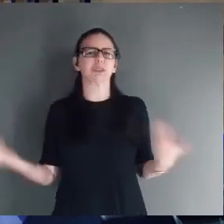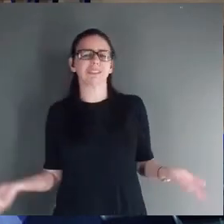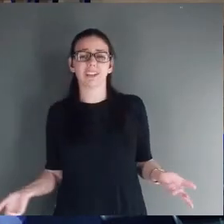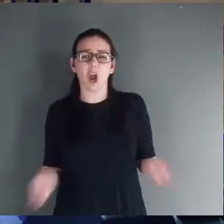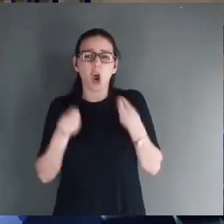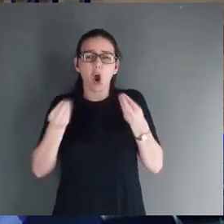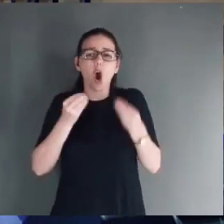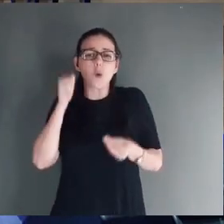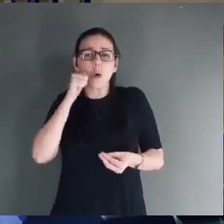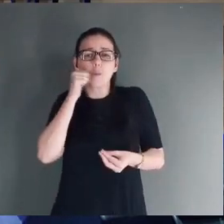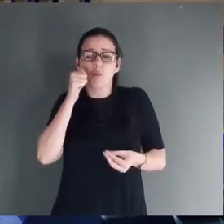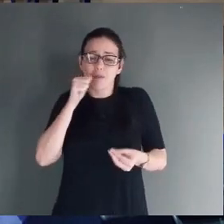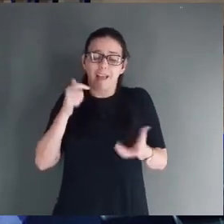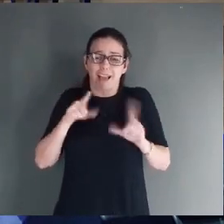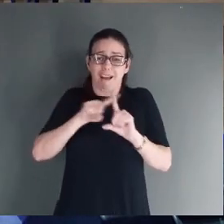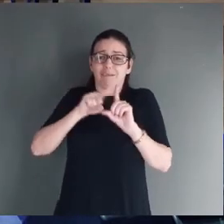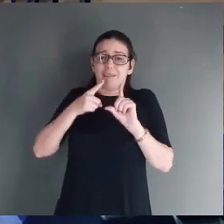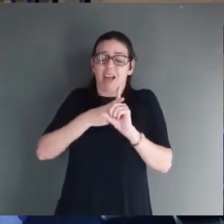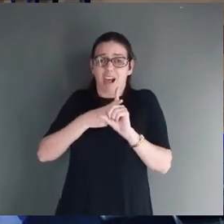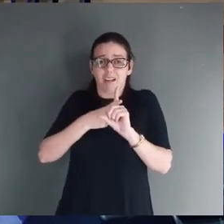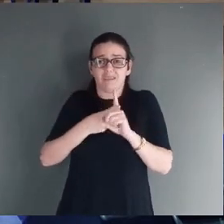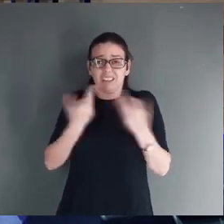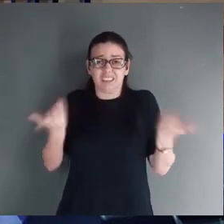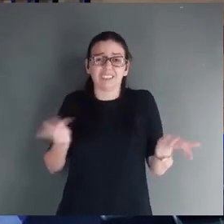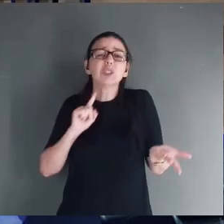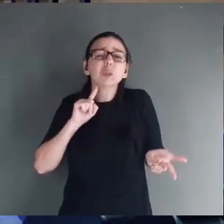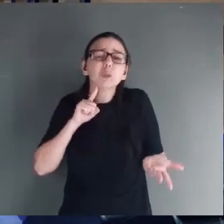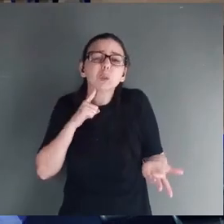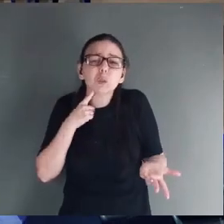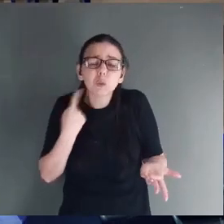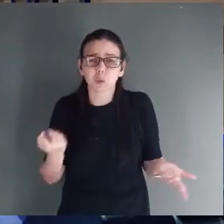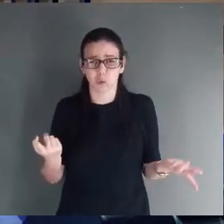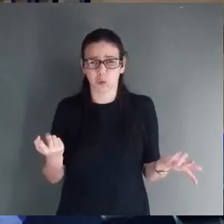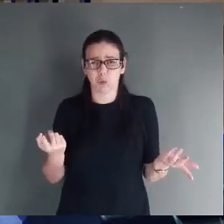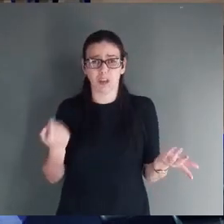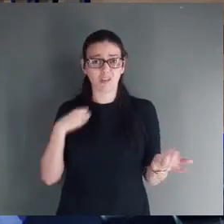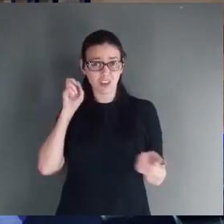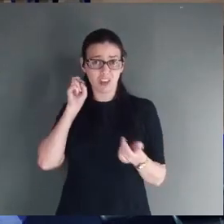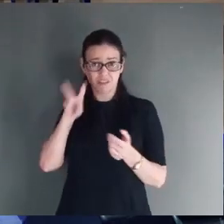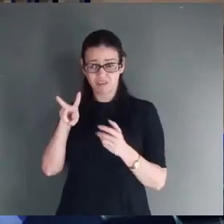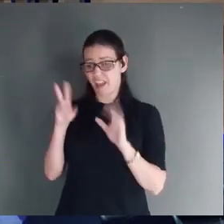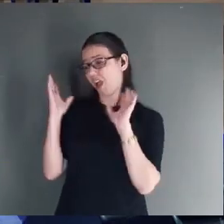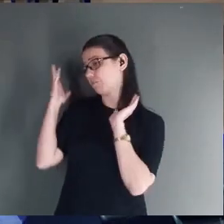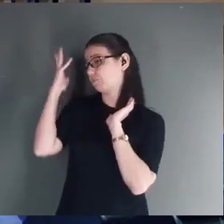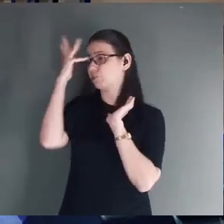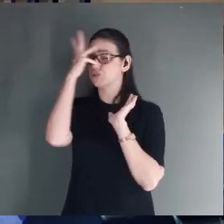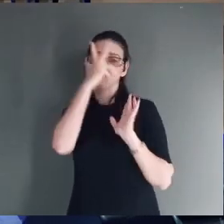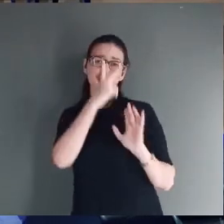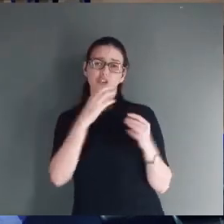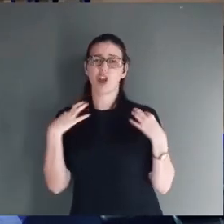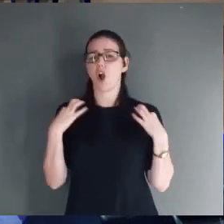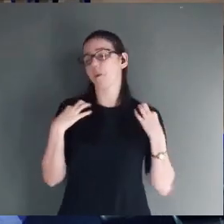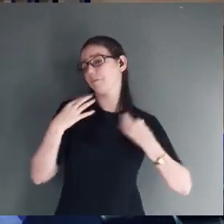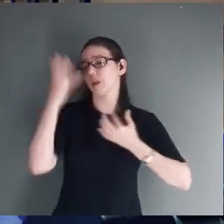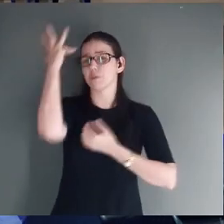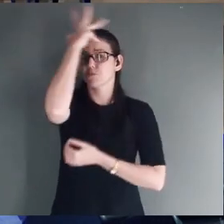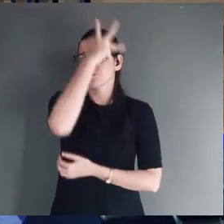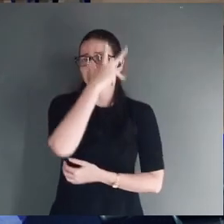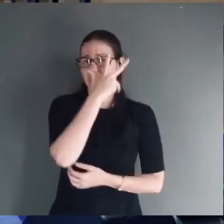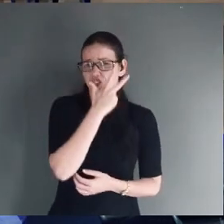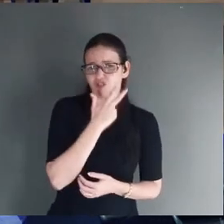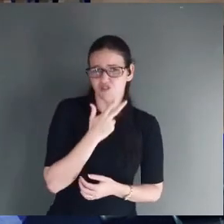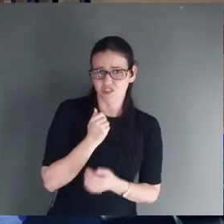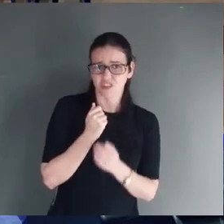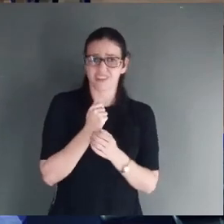mulher dar a luz. Não era um lugar, deixa eu te falar uma coisa, essas coisas de presépiozinho, tudo arrumadinho. Cada um com a roupinha bonitinha. Isso é